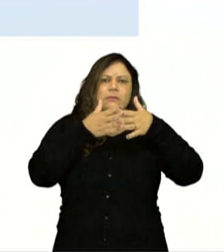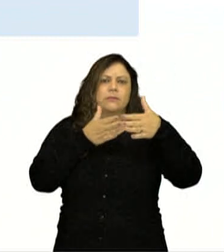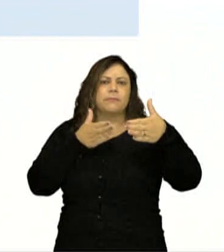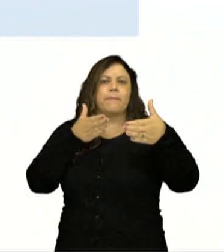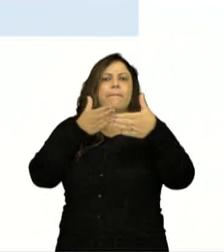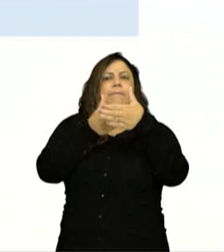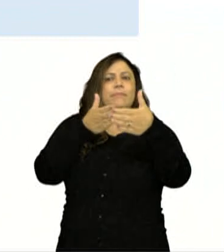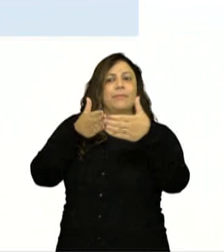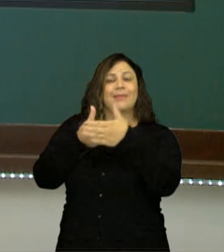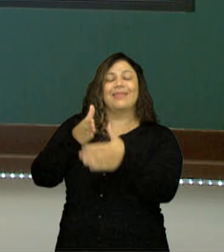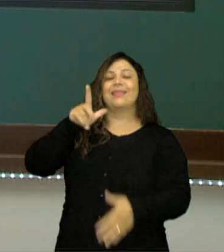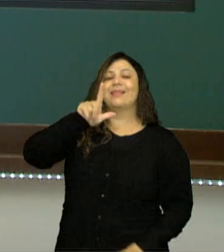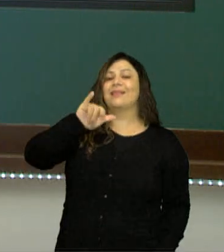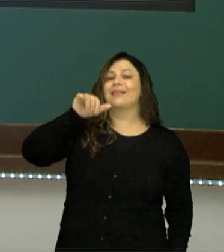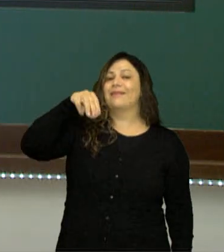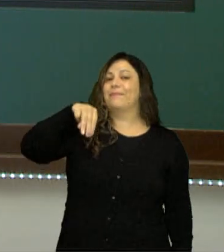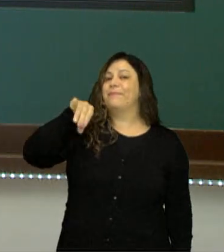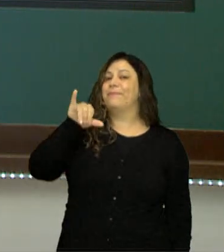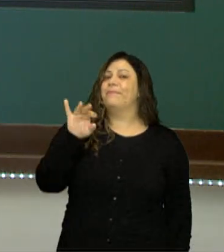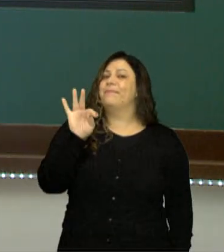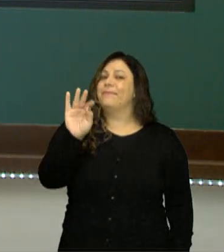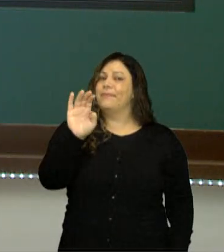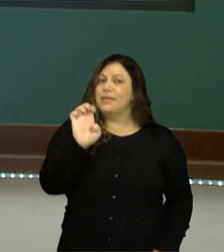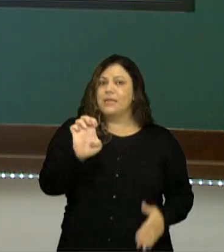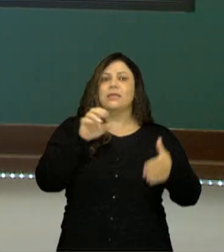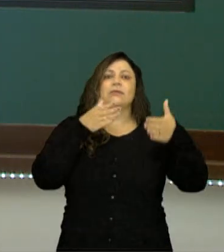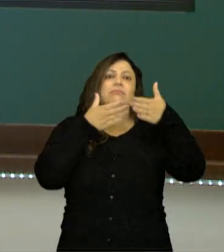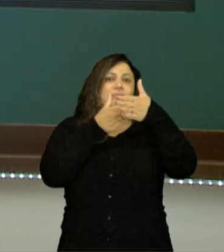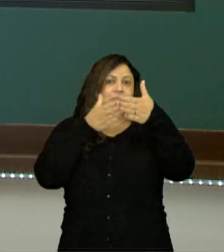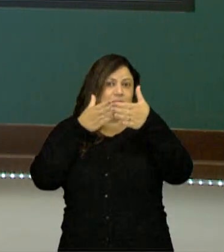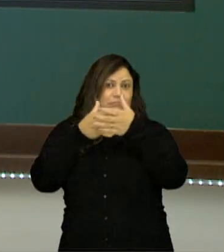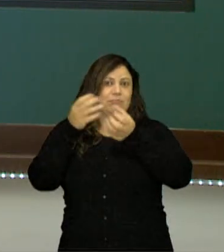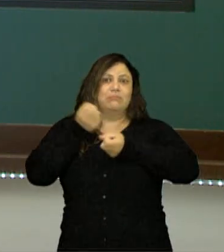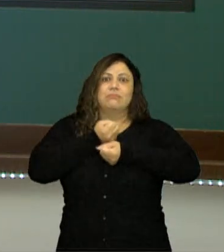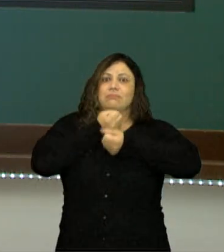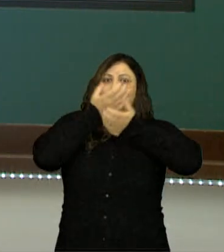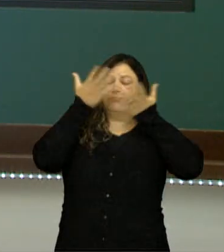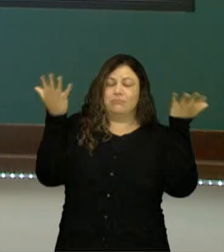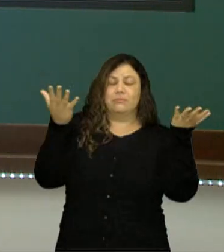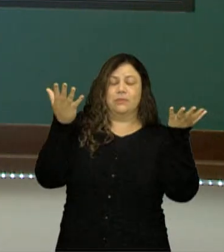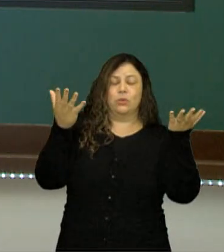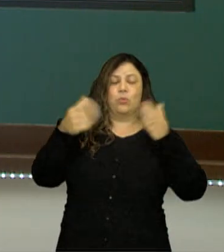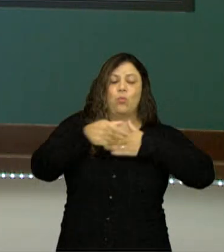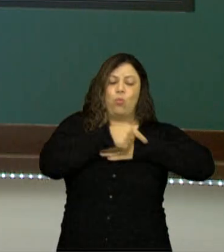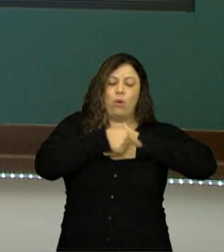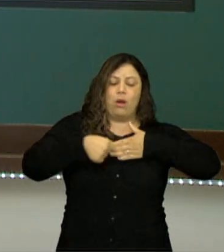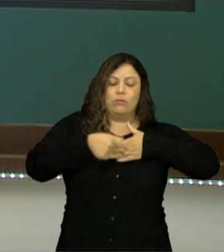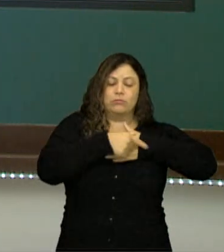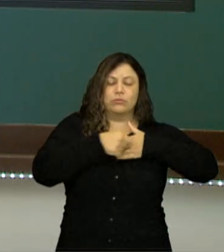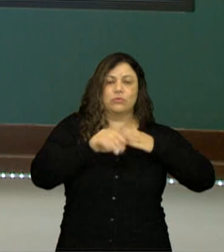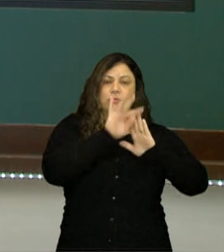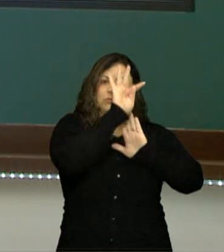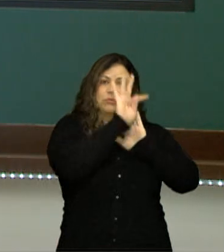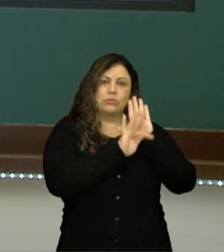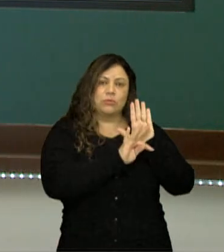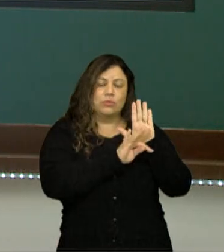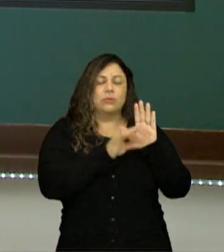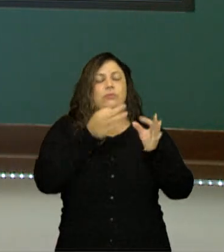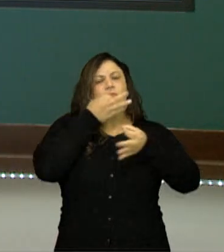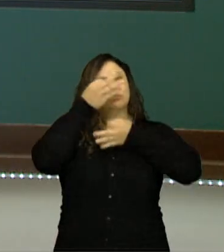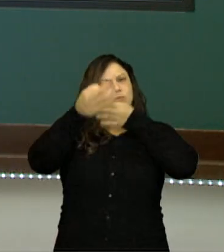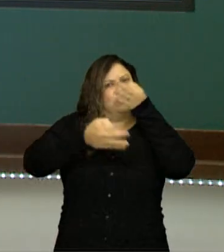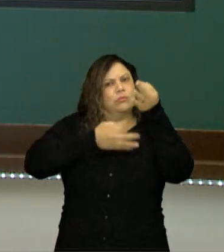e que colocam limite nessa liberdade. Veja, o autor desse texto usou um argumento para nos